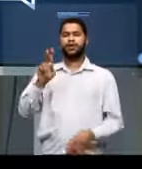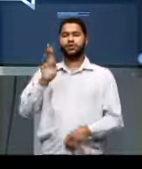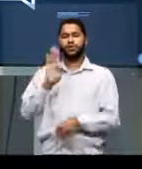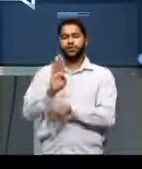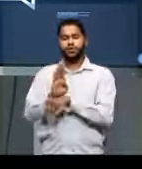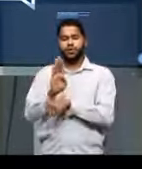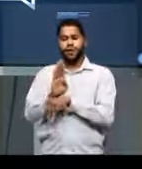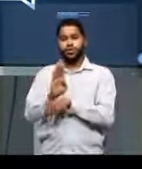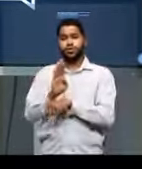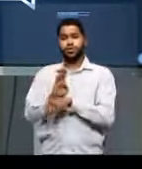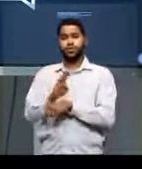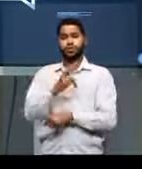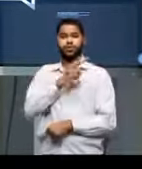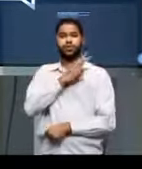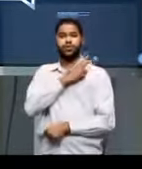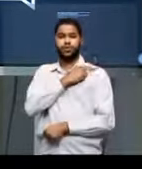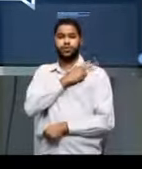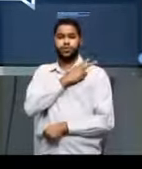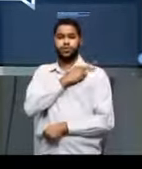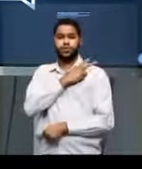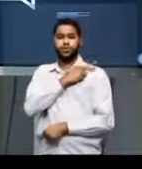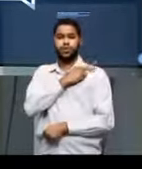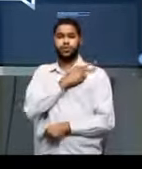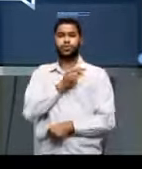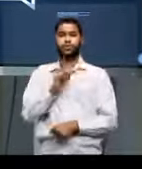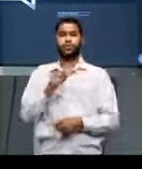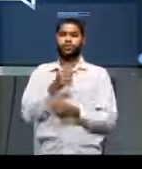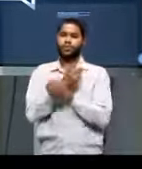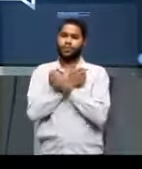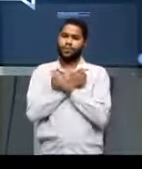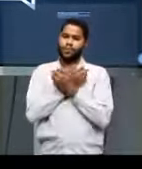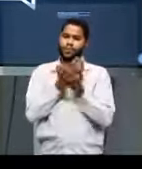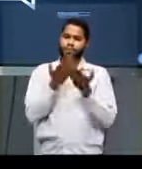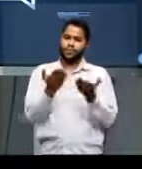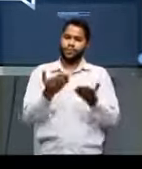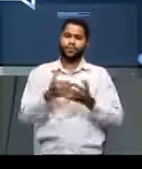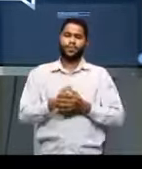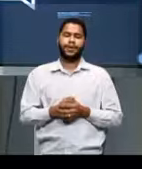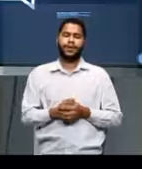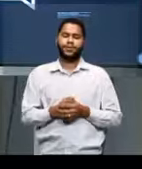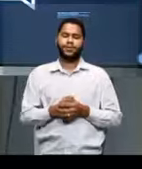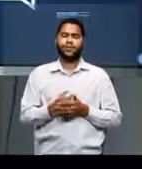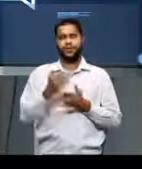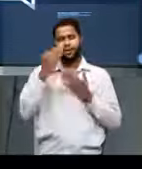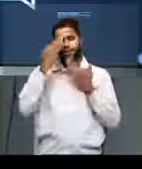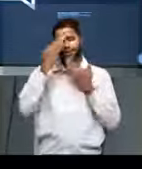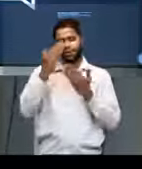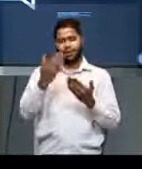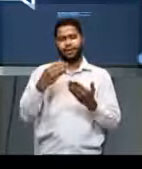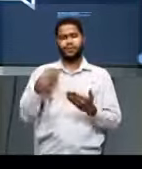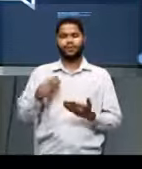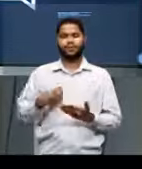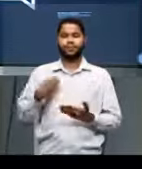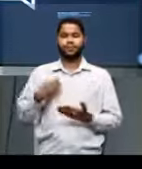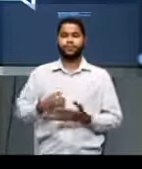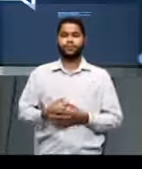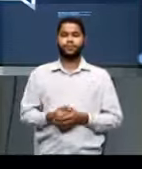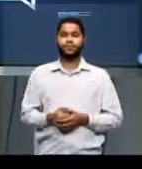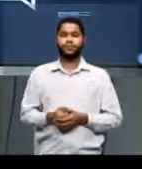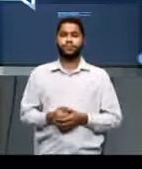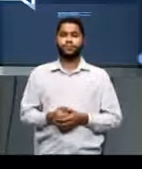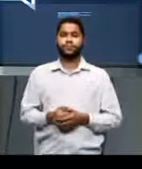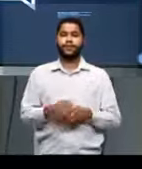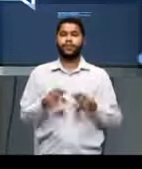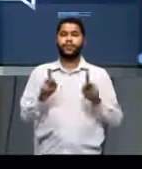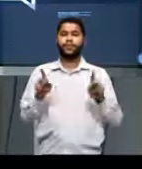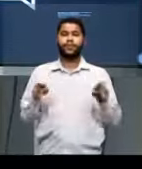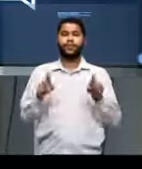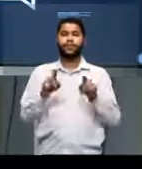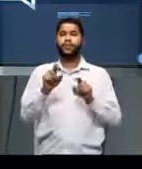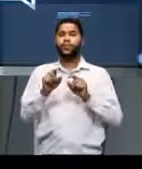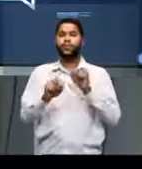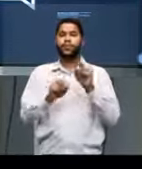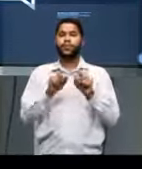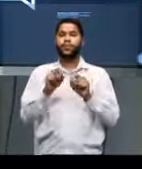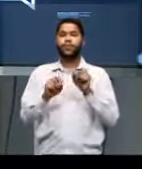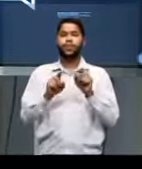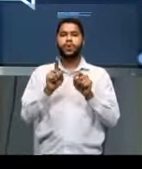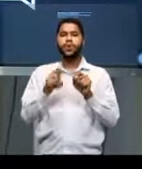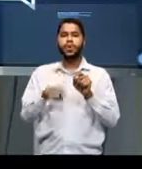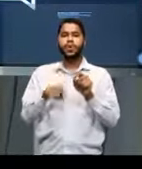ano, professor Leandro. E um abraço para você, viu, Bárbara? Obrigada pela participação. Professor, o que é